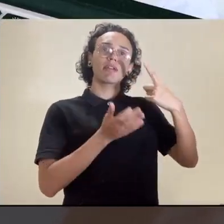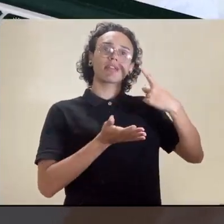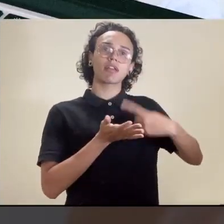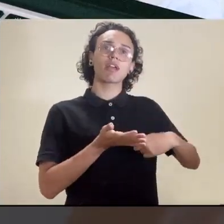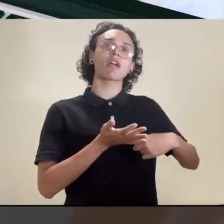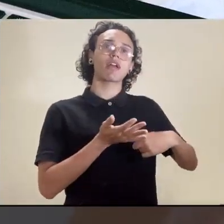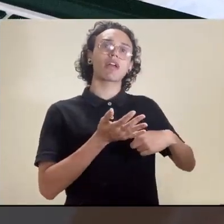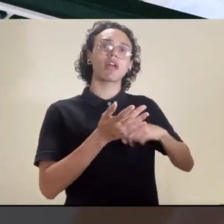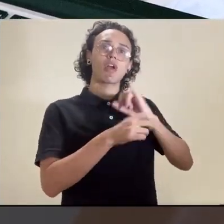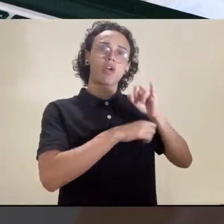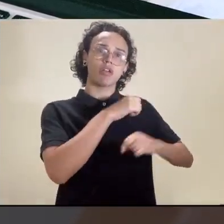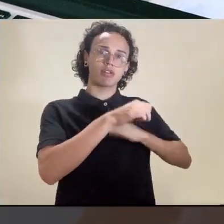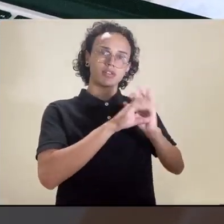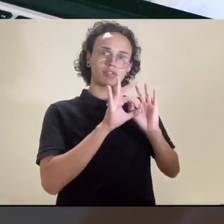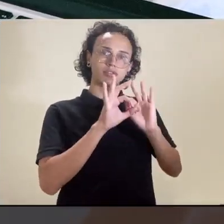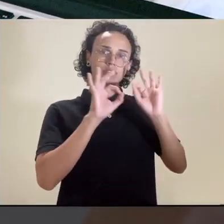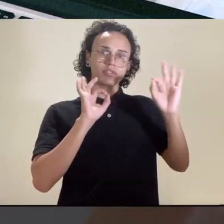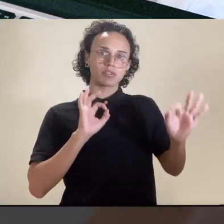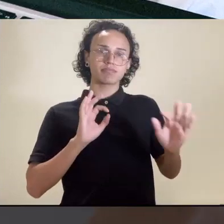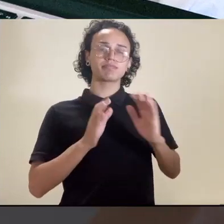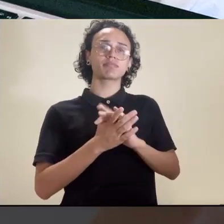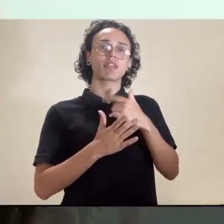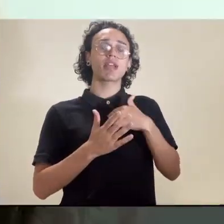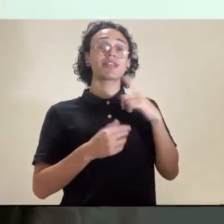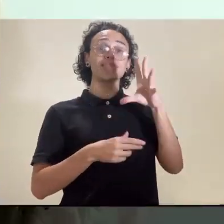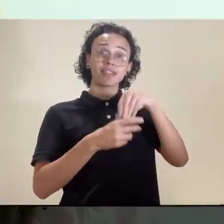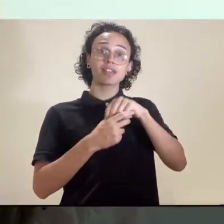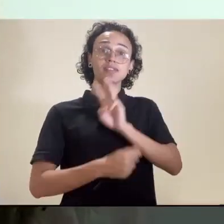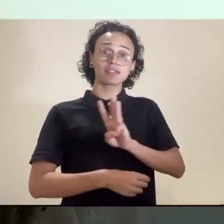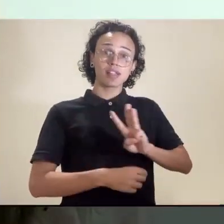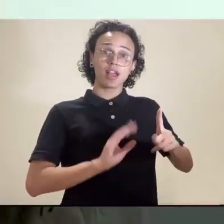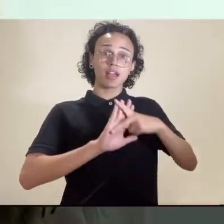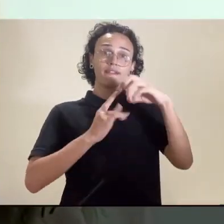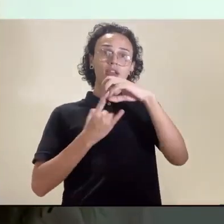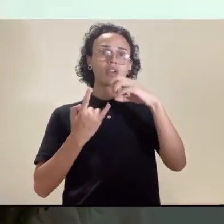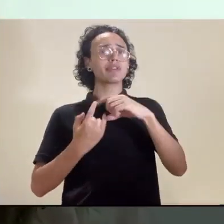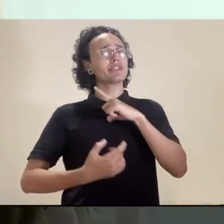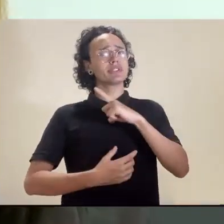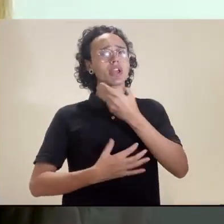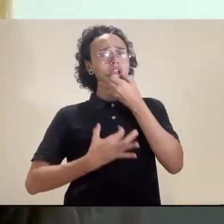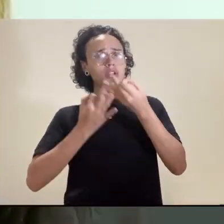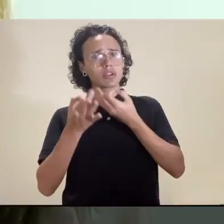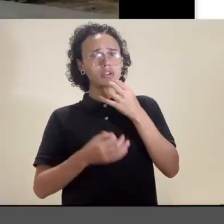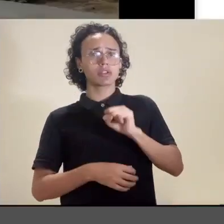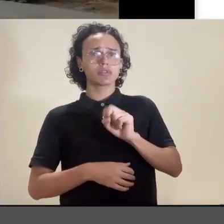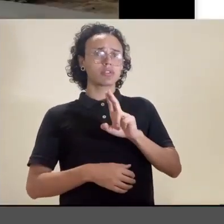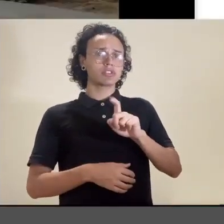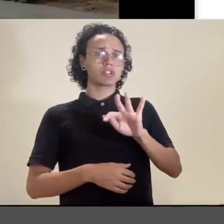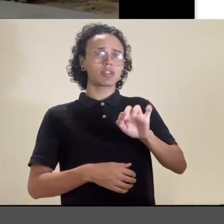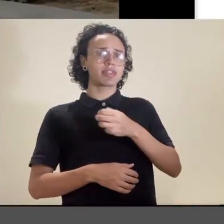consulta na telemedicina. No site da Fiocruz, nós colocamos